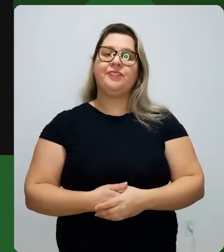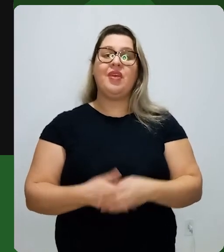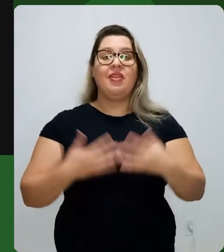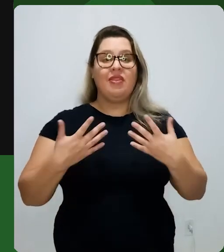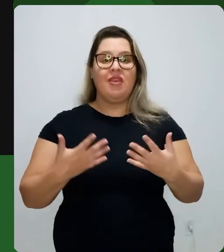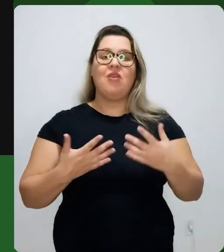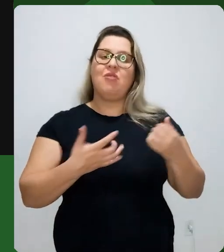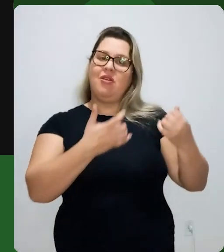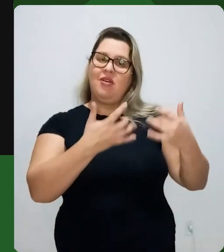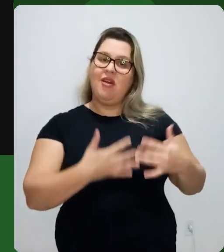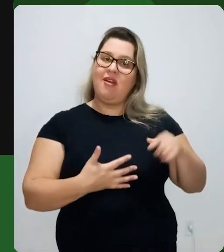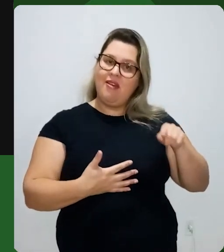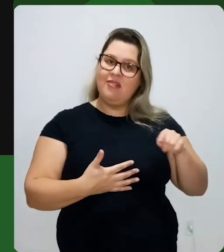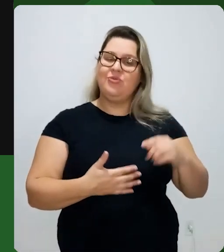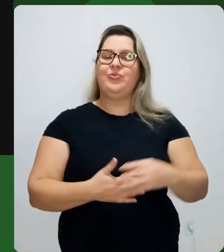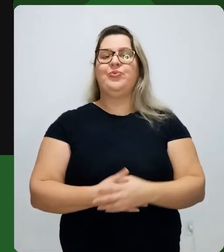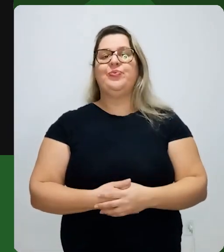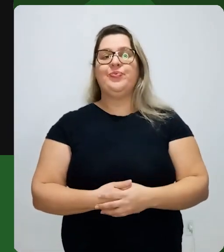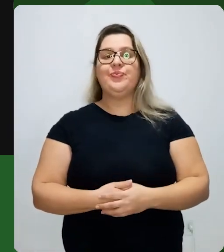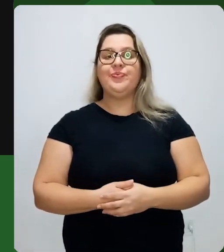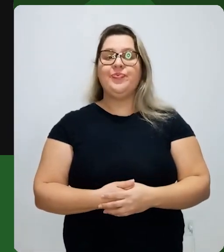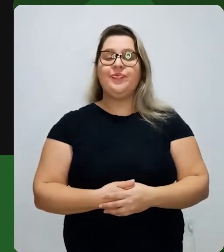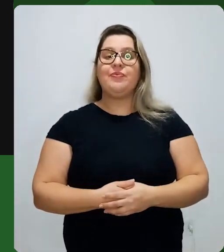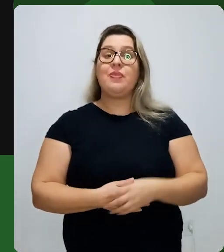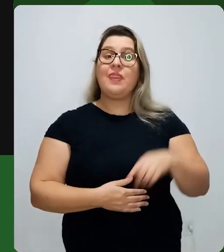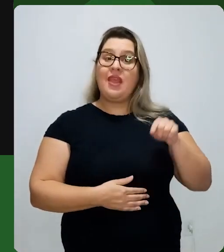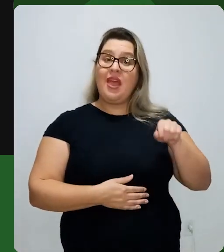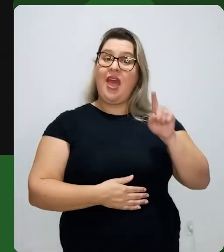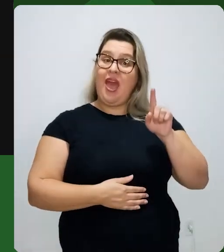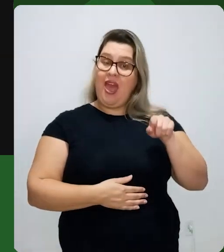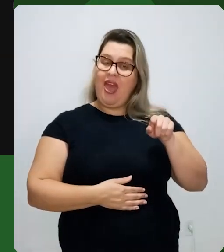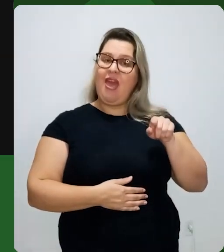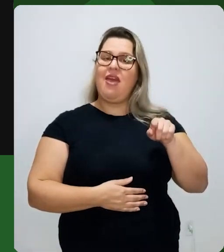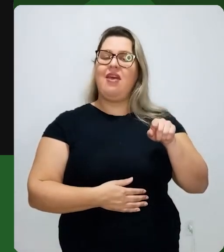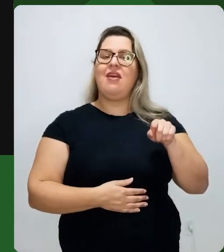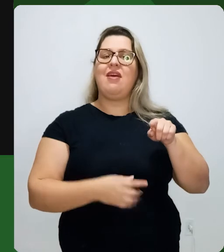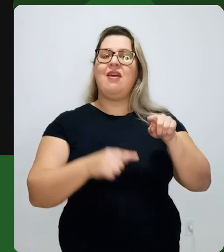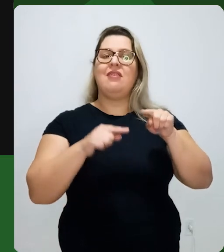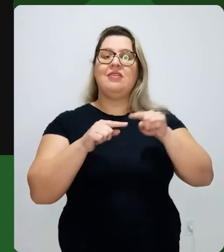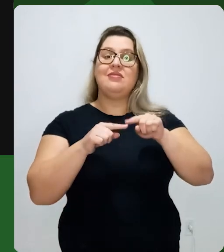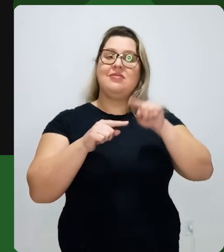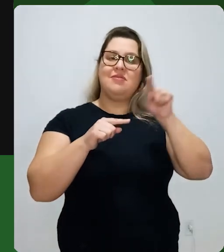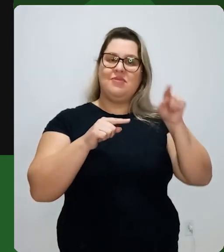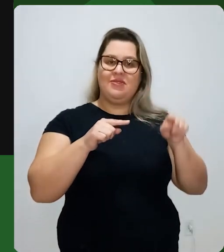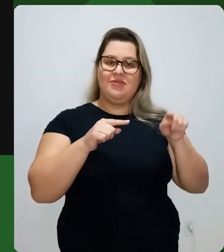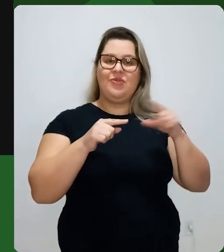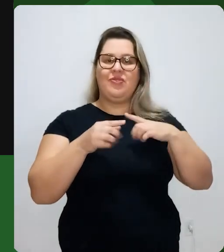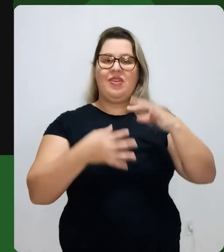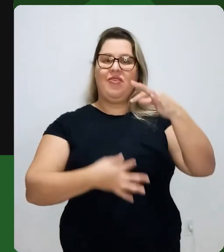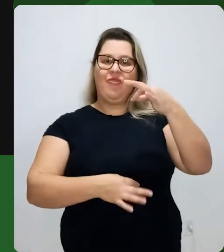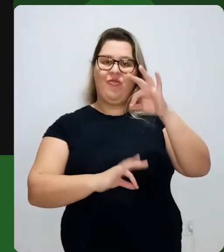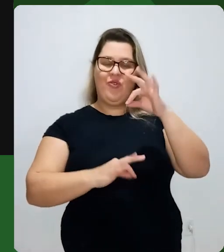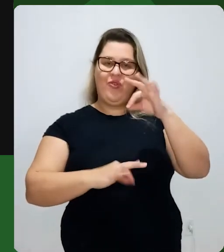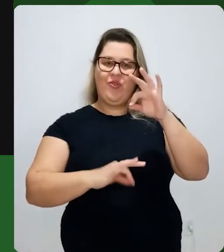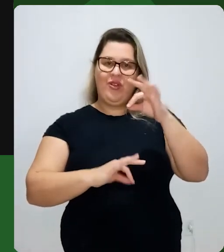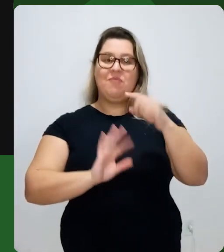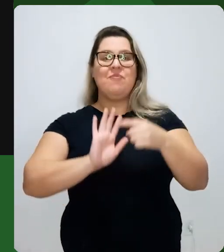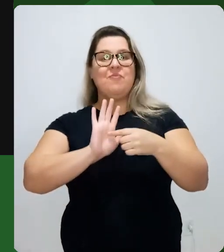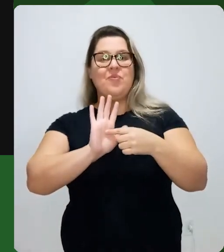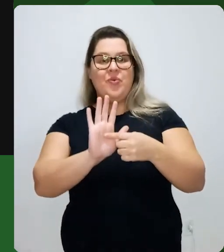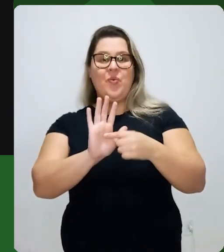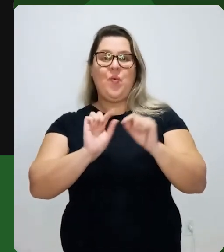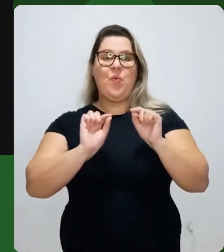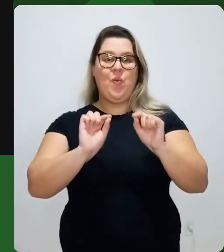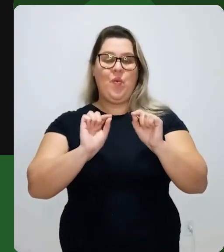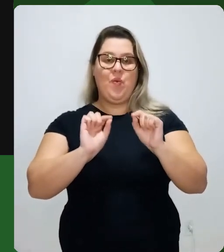Então, é isso que ele tá dizendo. E isso aqui é aquele círculo, aquele semicírculo também que tem ali na folha, tá vendo? É pra